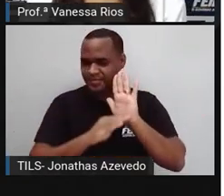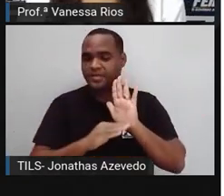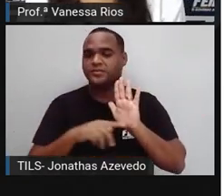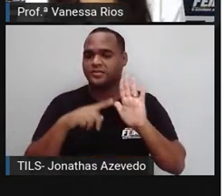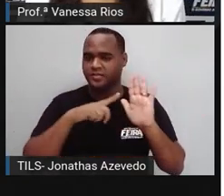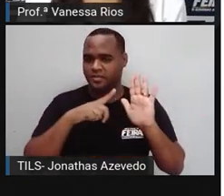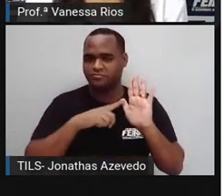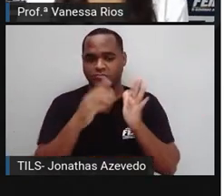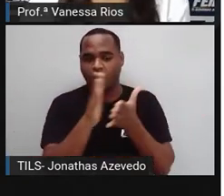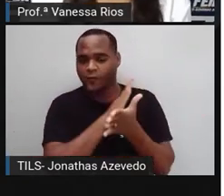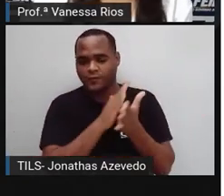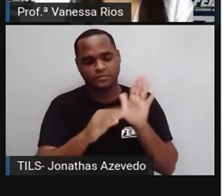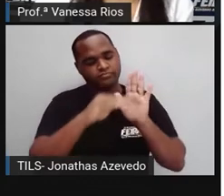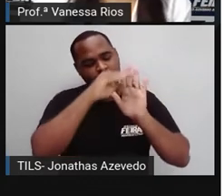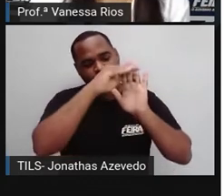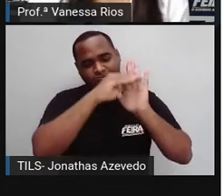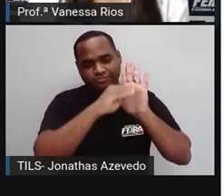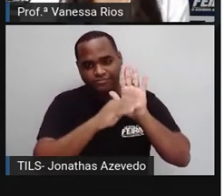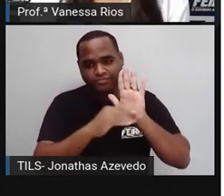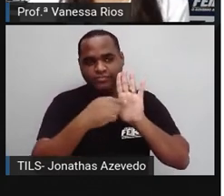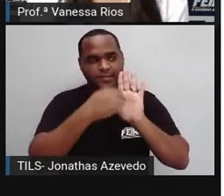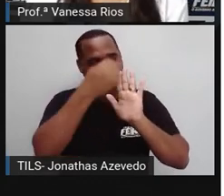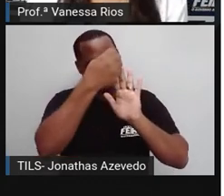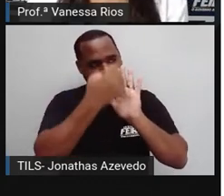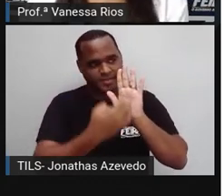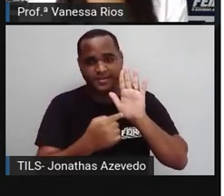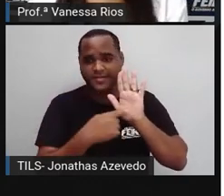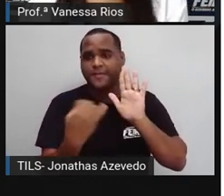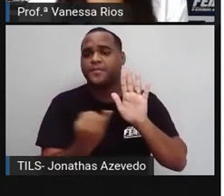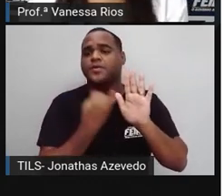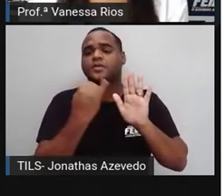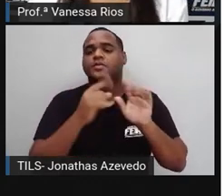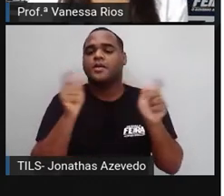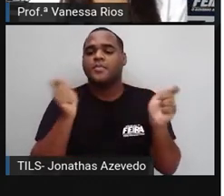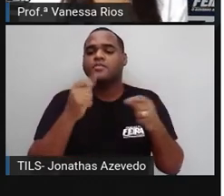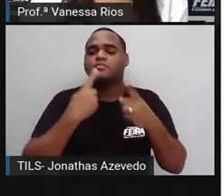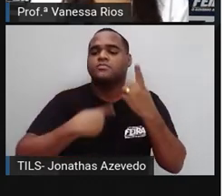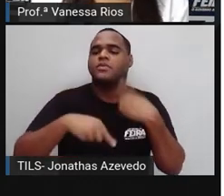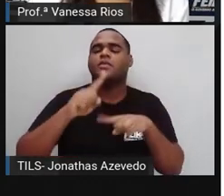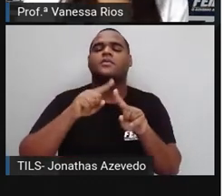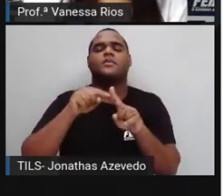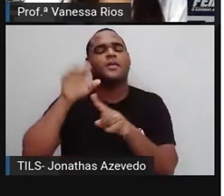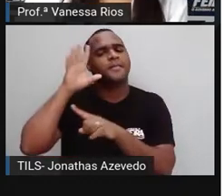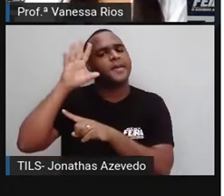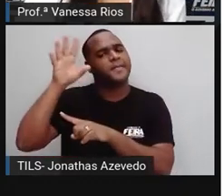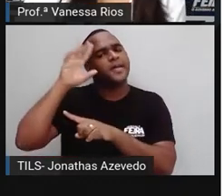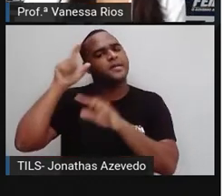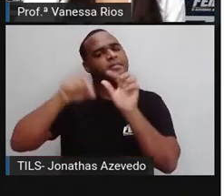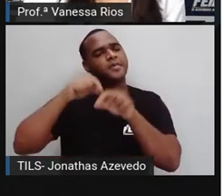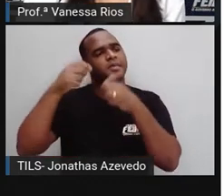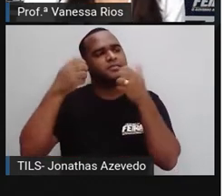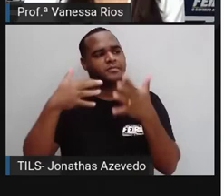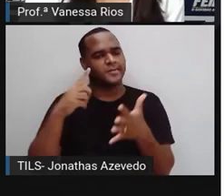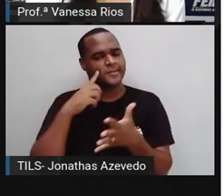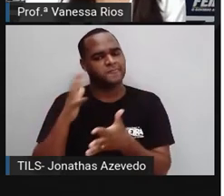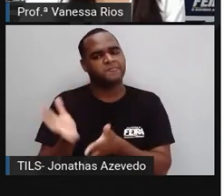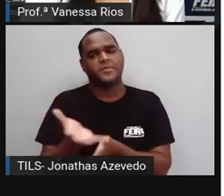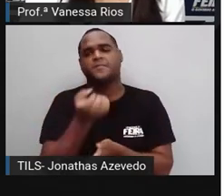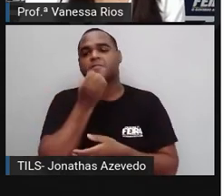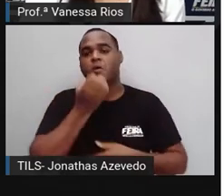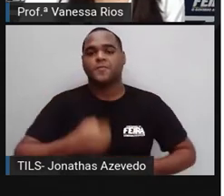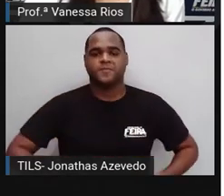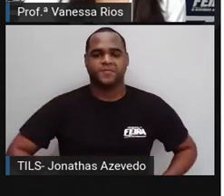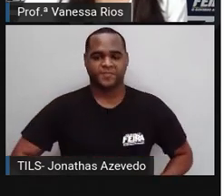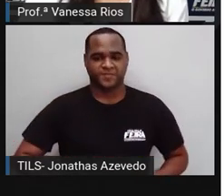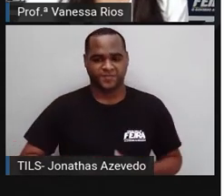características que são necessárias para que o sucesso aconteça quando se pensa em ser empreendedor. Olhem